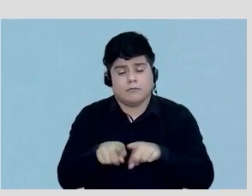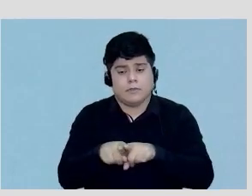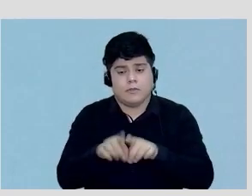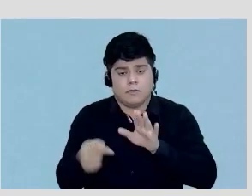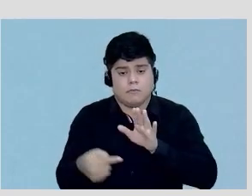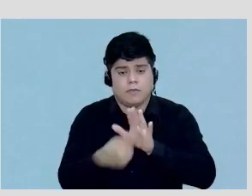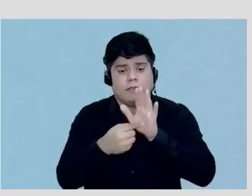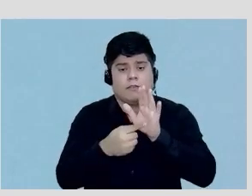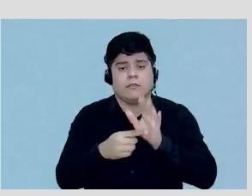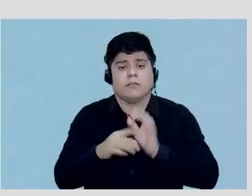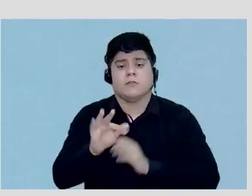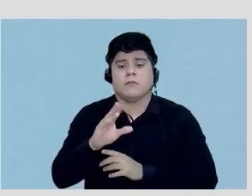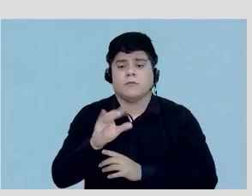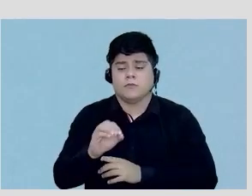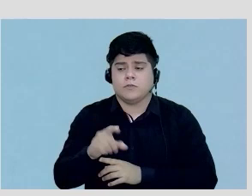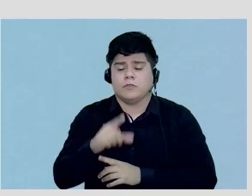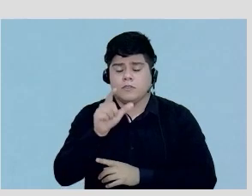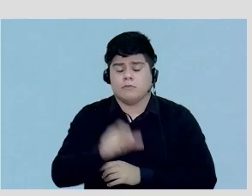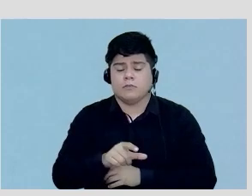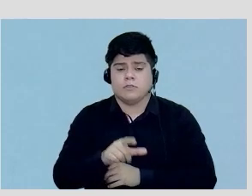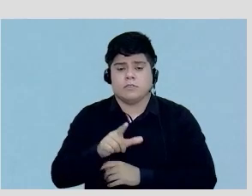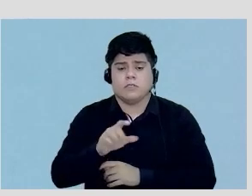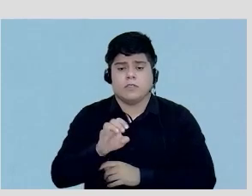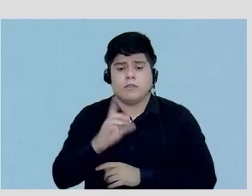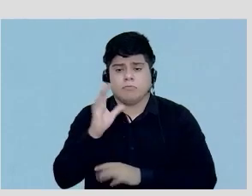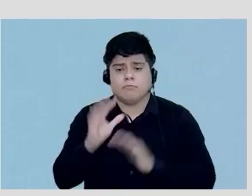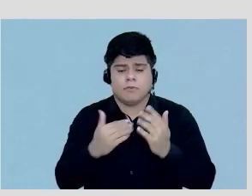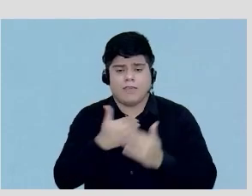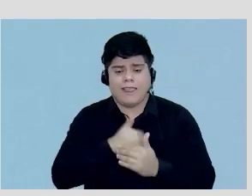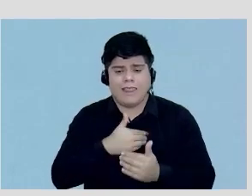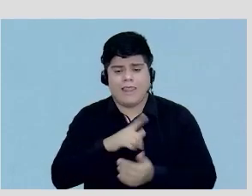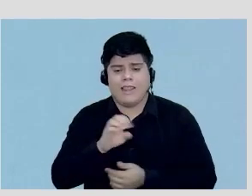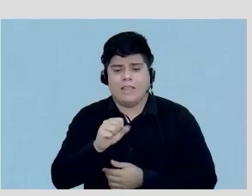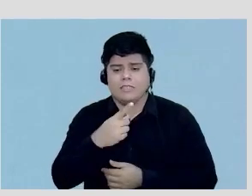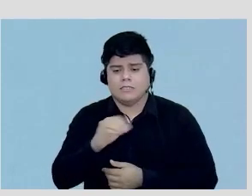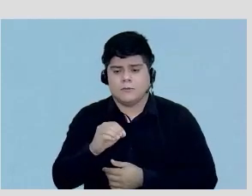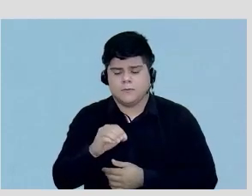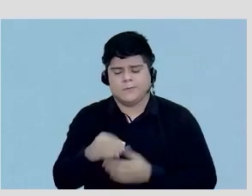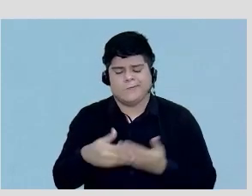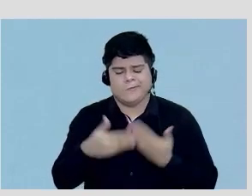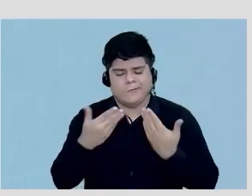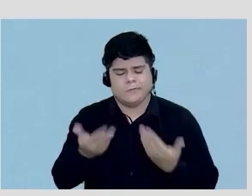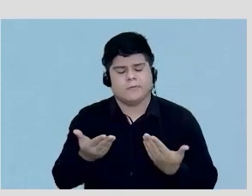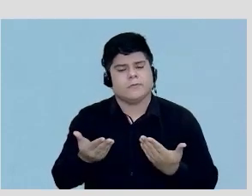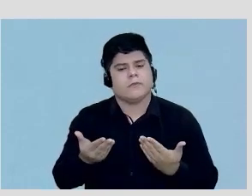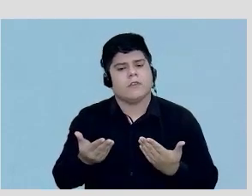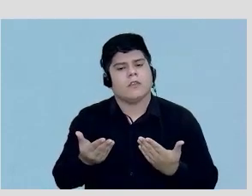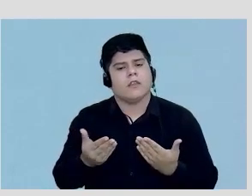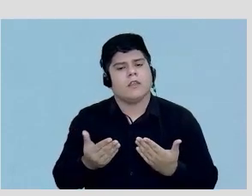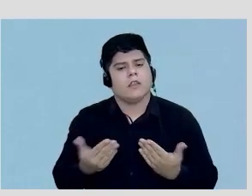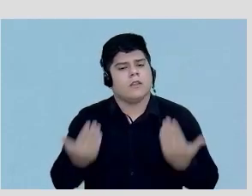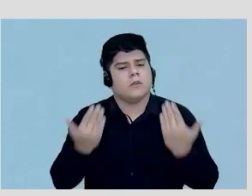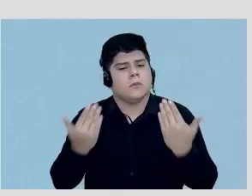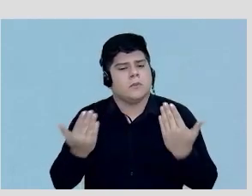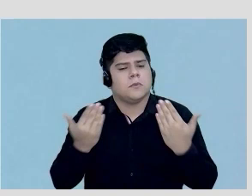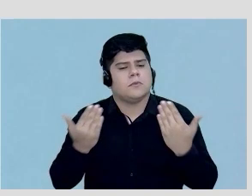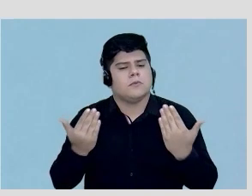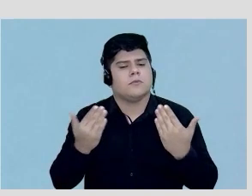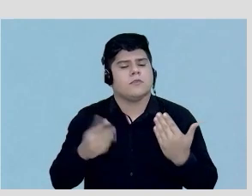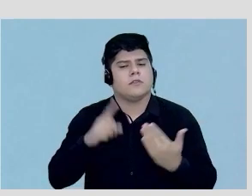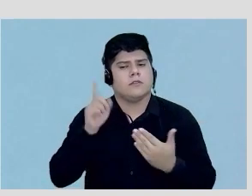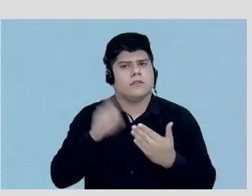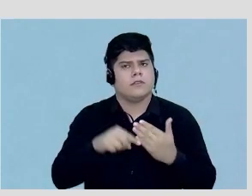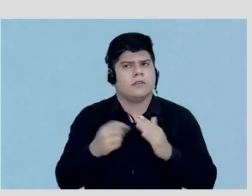funcional de lesões obstrutivas então isso durante algum tempo a dúvida se isso é um